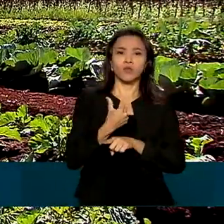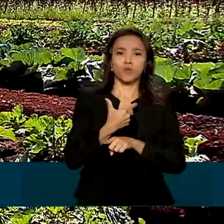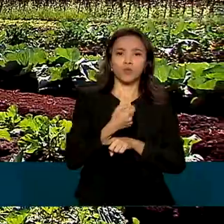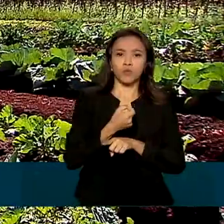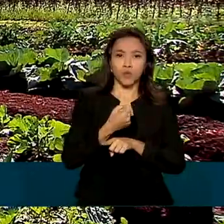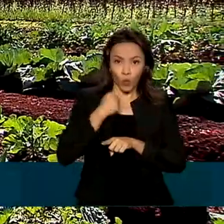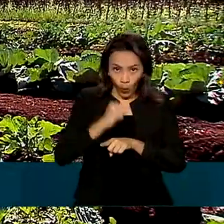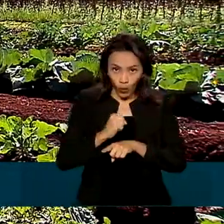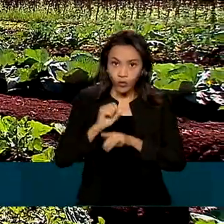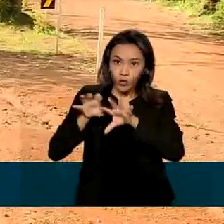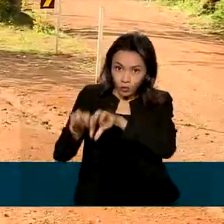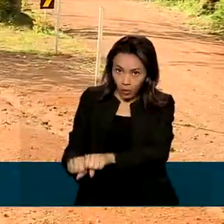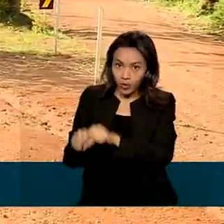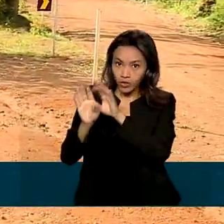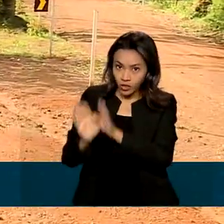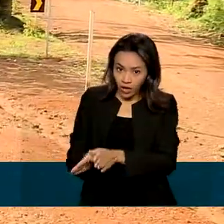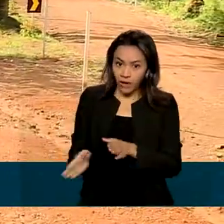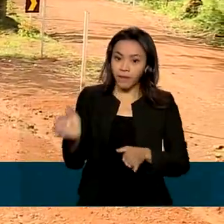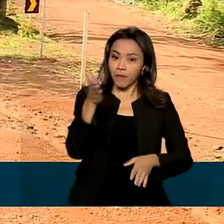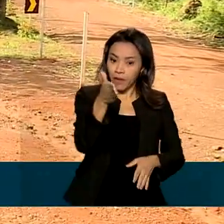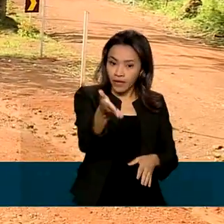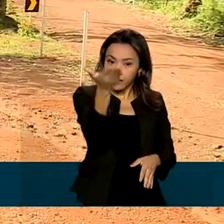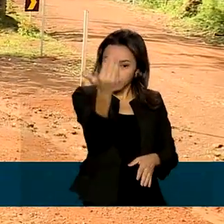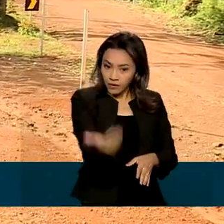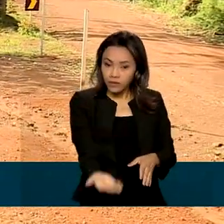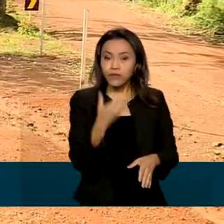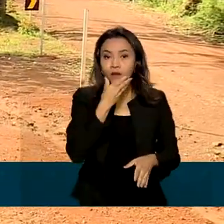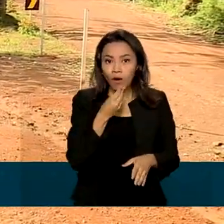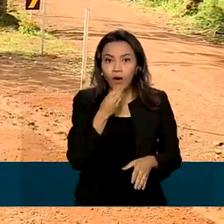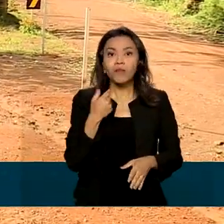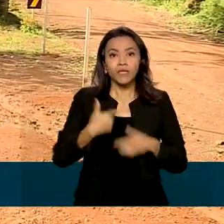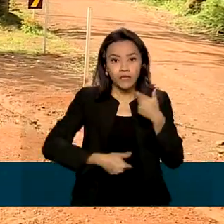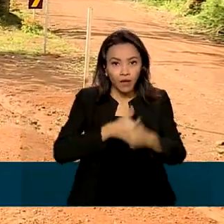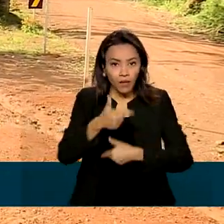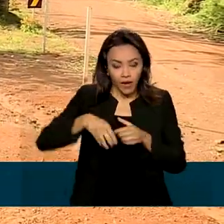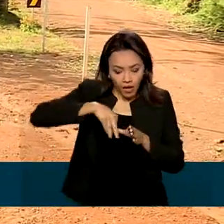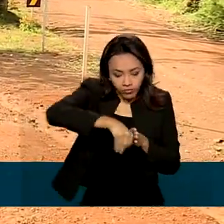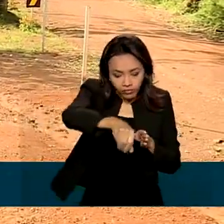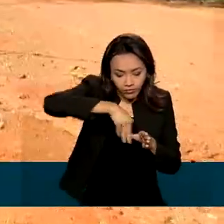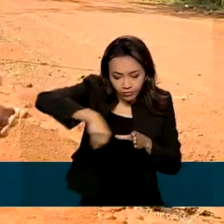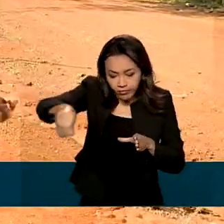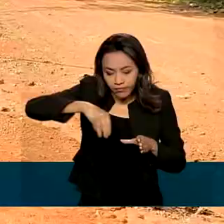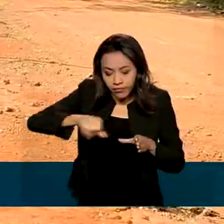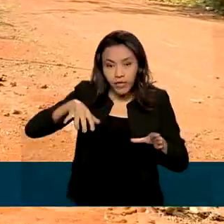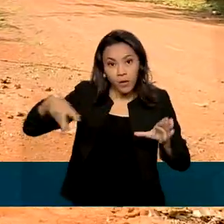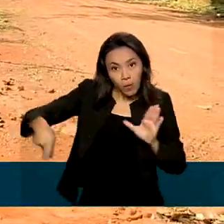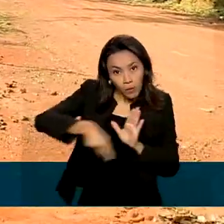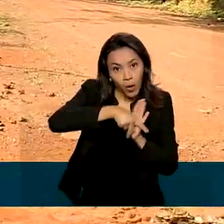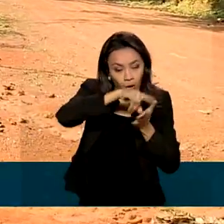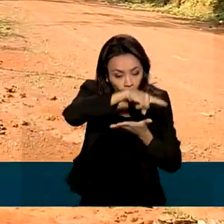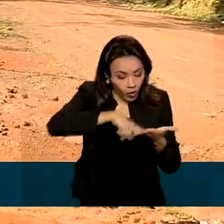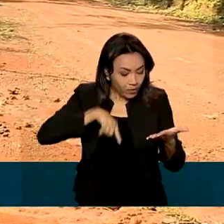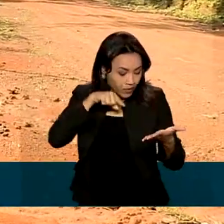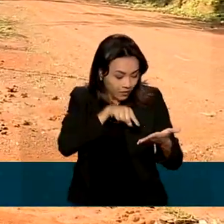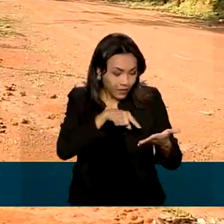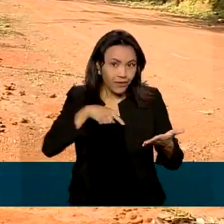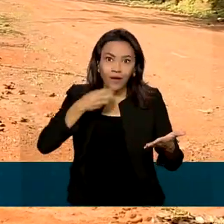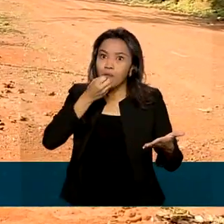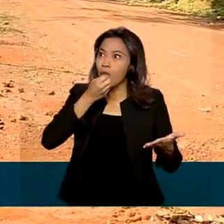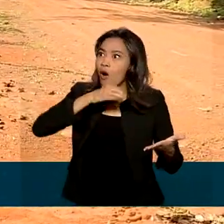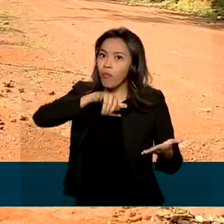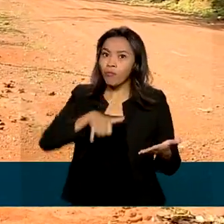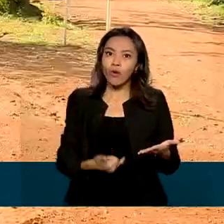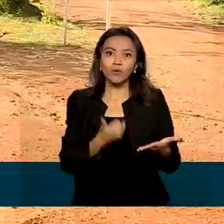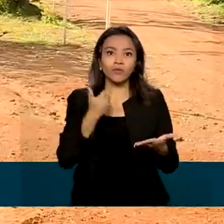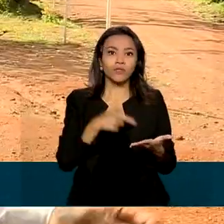foram regularizadas. Para o Paulo, que também é produtor, o título da terra traz novas oportunidades de